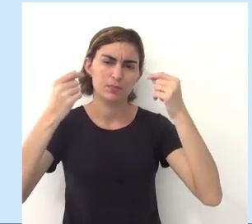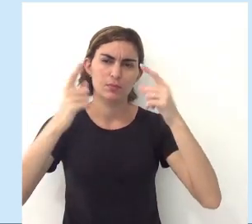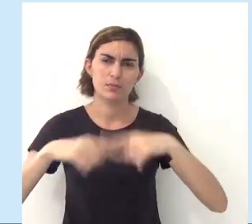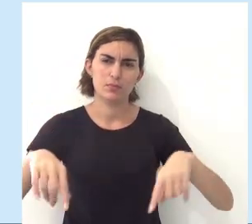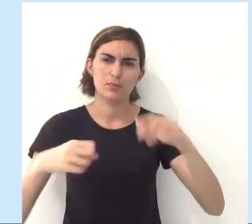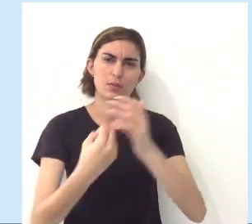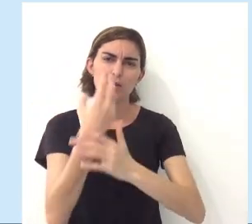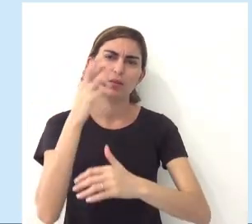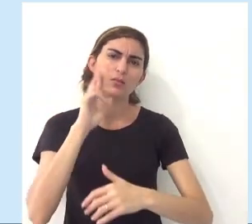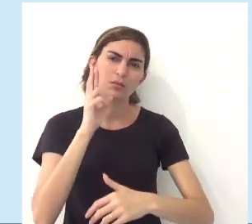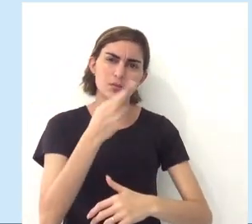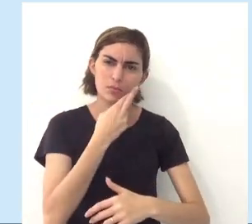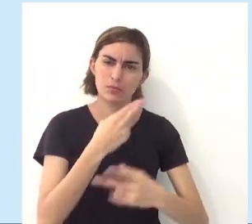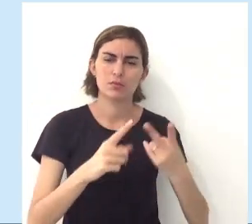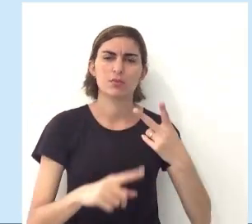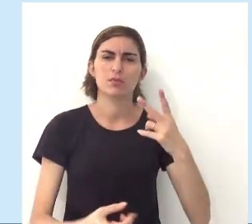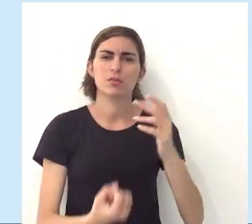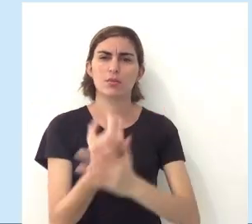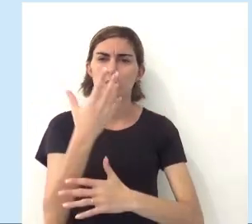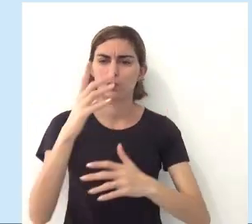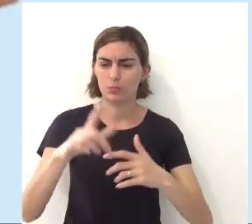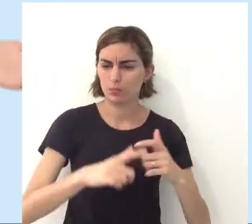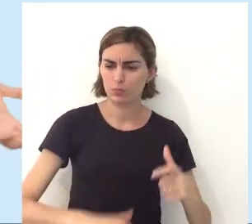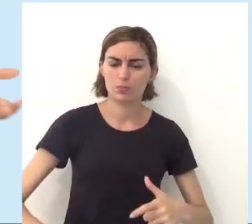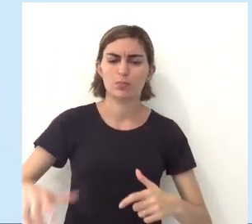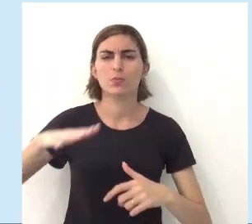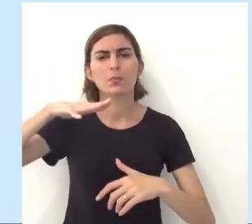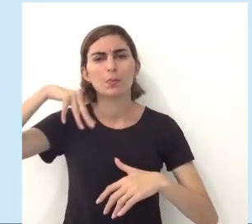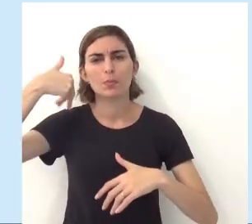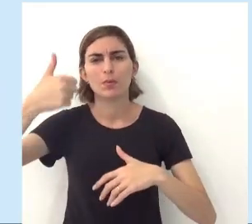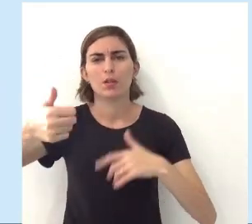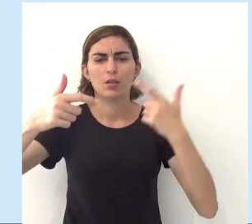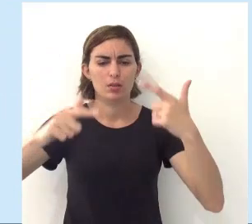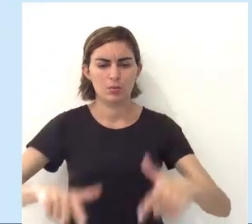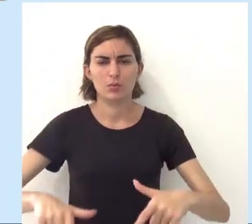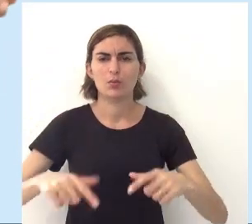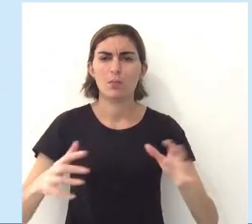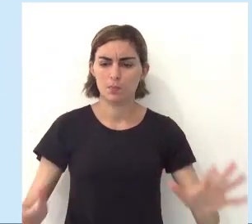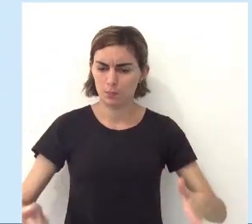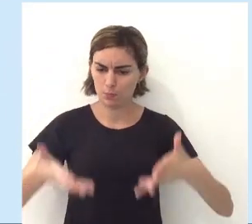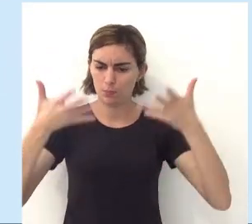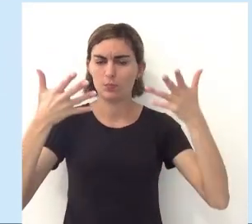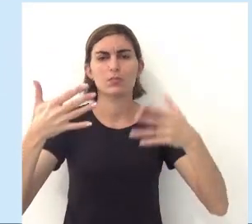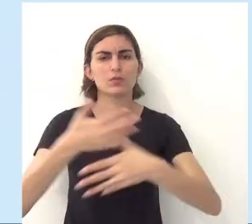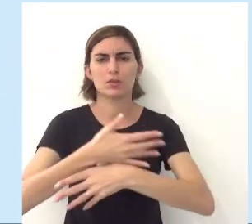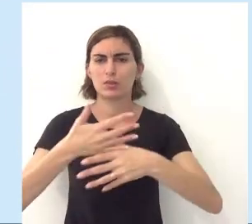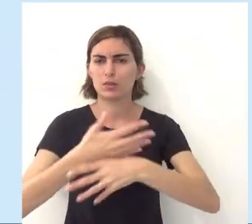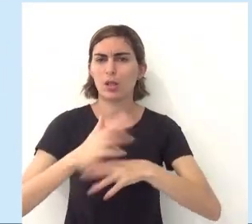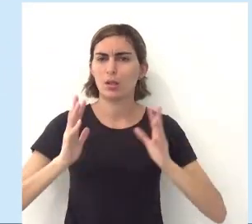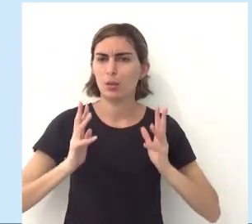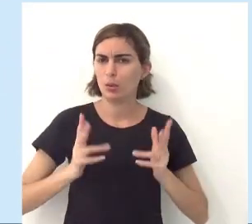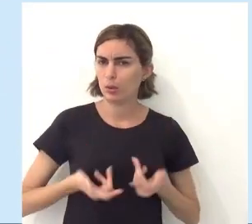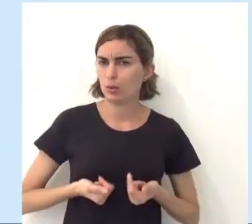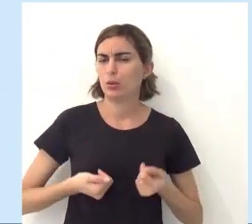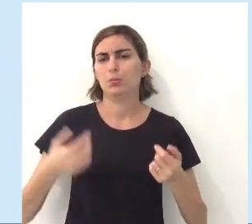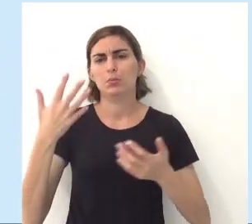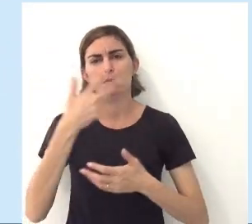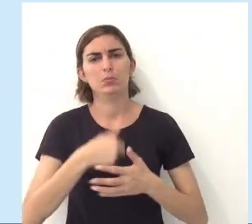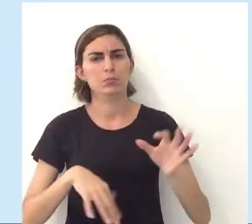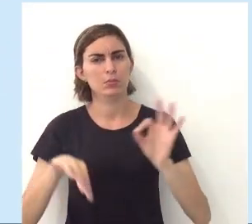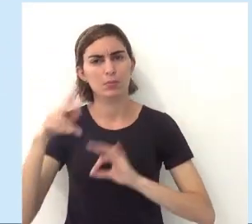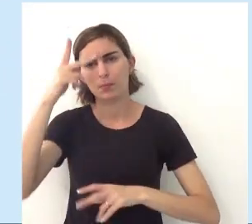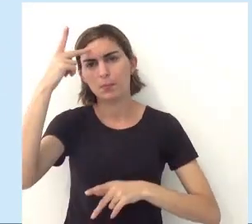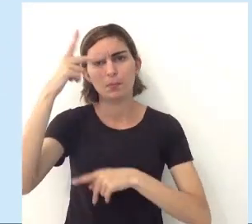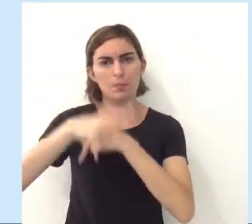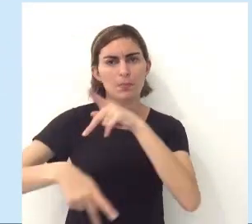economia. Criação de restaurantes, criação de ambientes, tá? Melhoria na aparência da cidade, Cidades mais limpas,